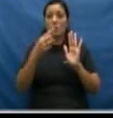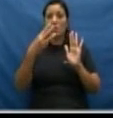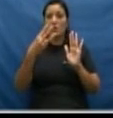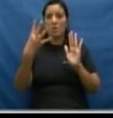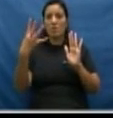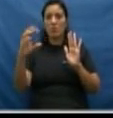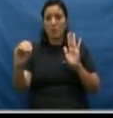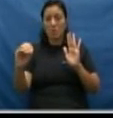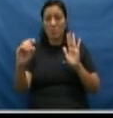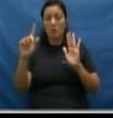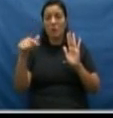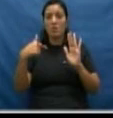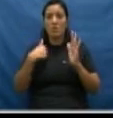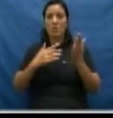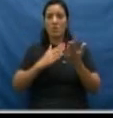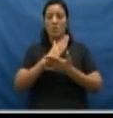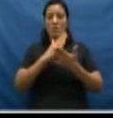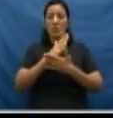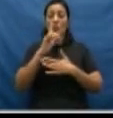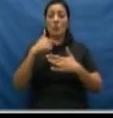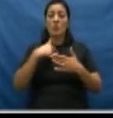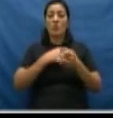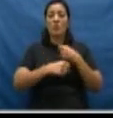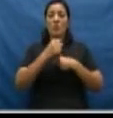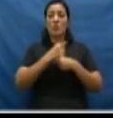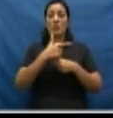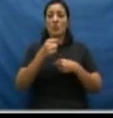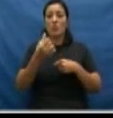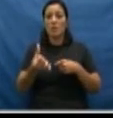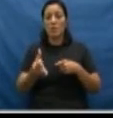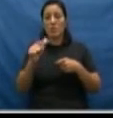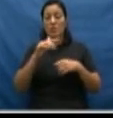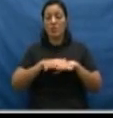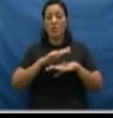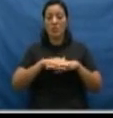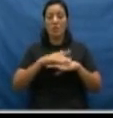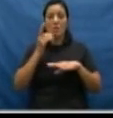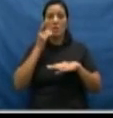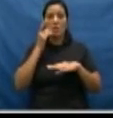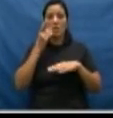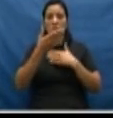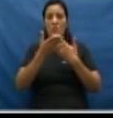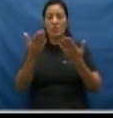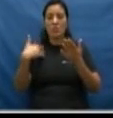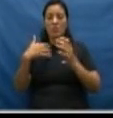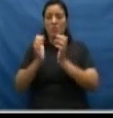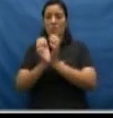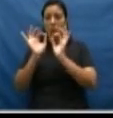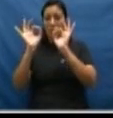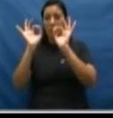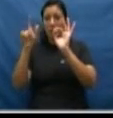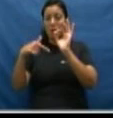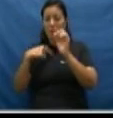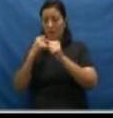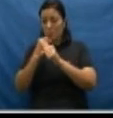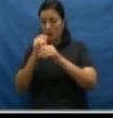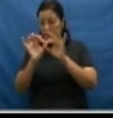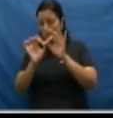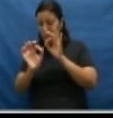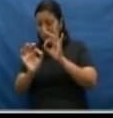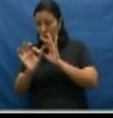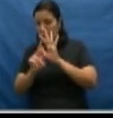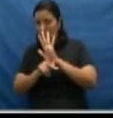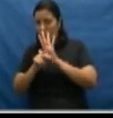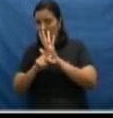que foi aprovada e sancionada em 2006 e eu participei como deputada federal na comissão especial que construiu essa lei.